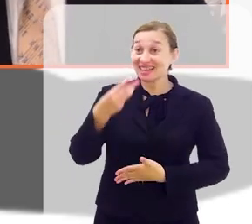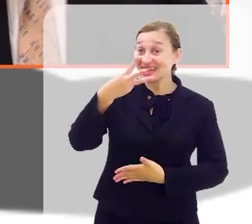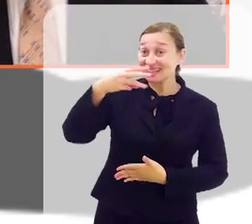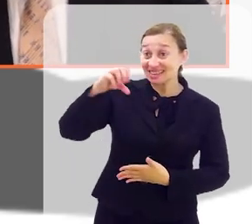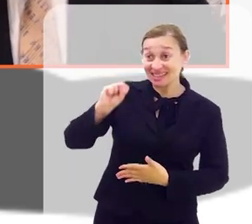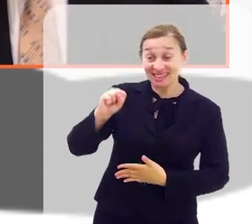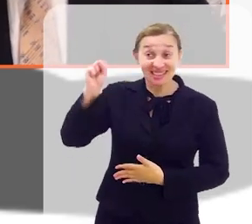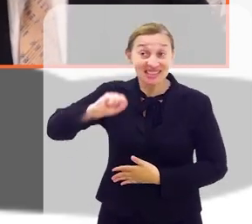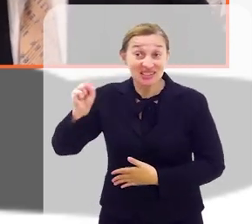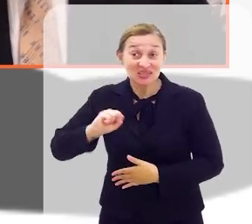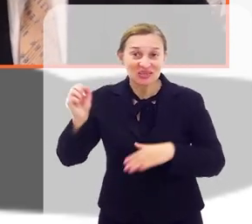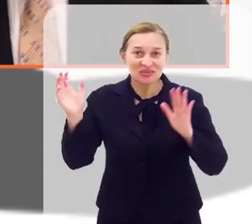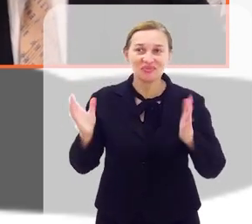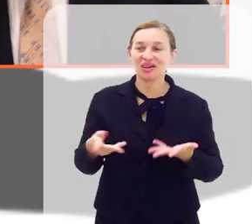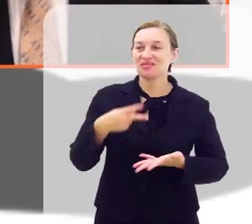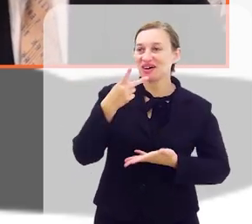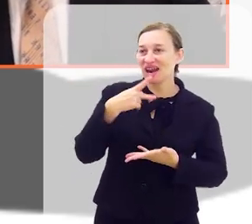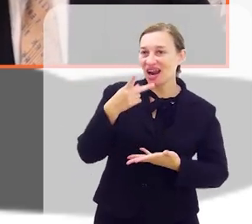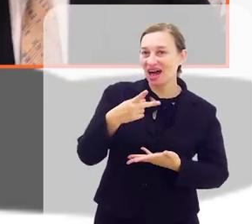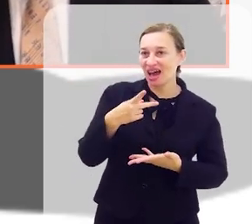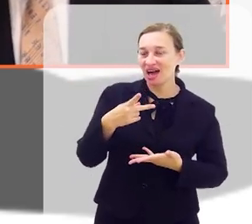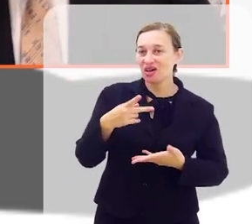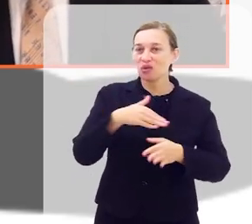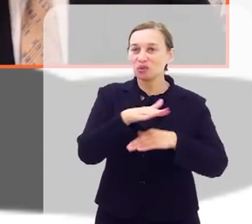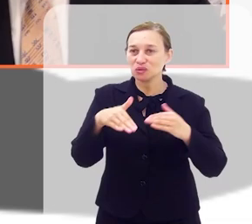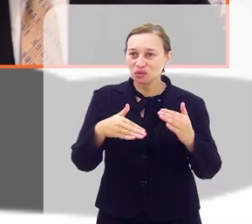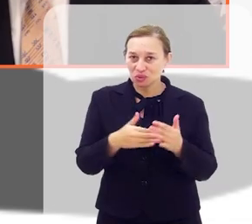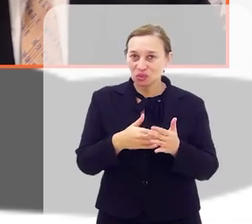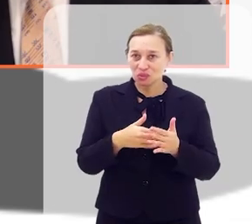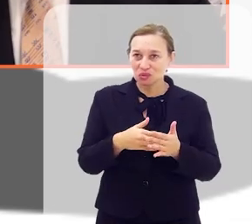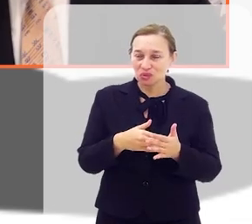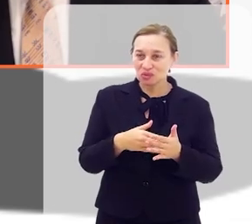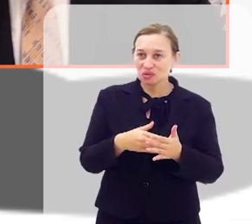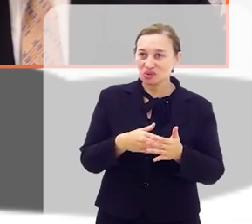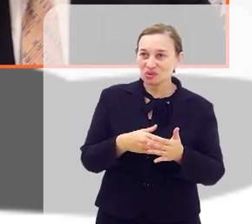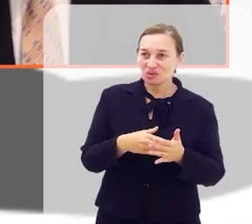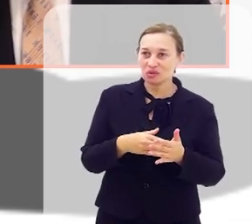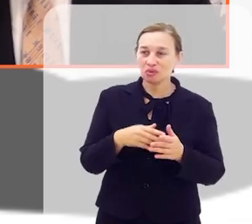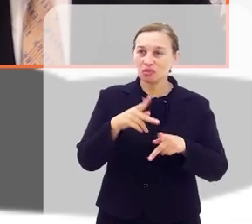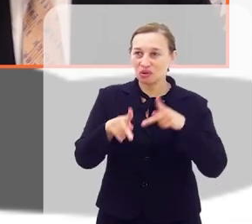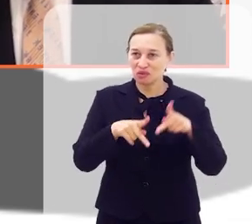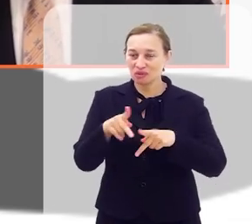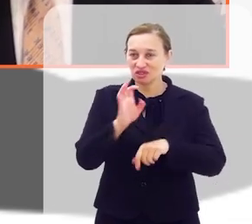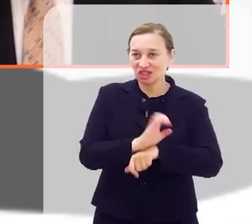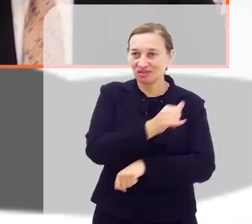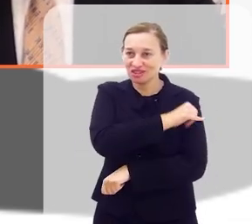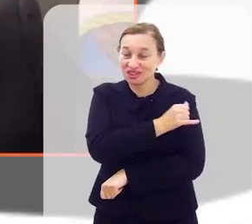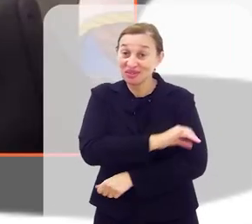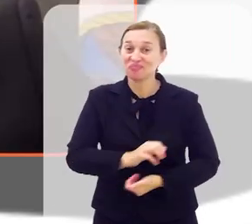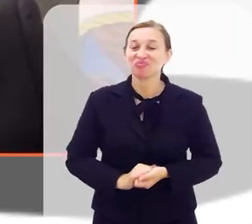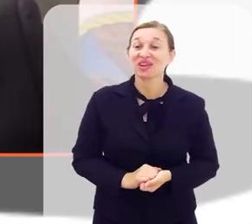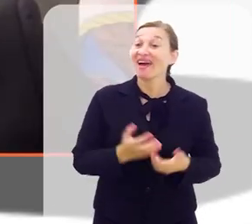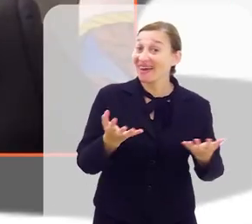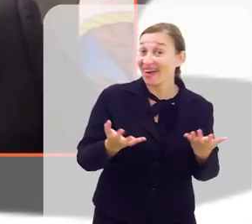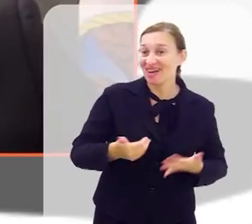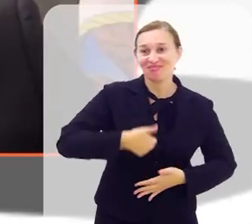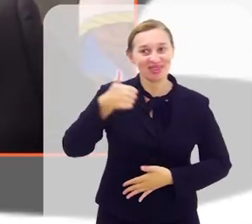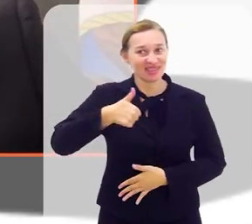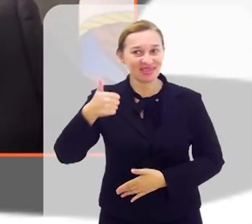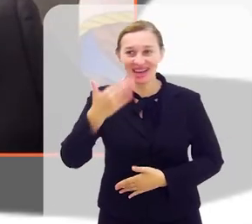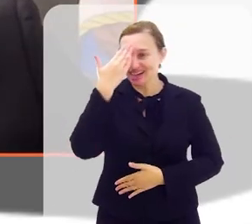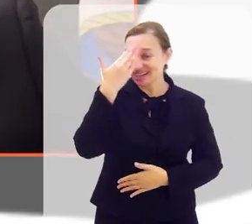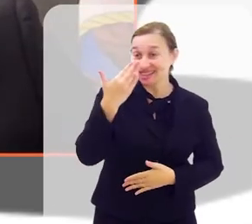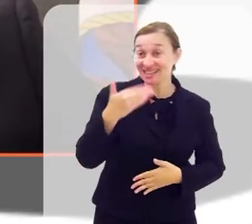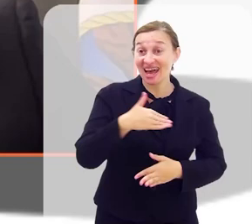30 segundos para se despedir dos seus eleitores e eleitoras pelo Estado do Rio de Janeiro. Bom, quero primeiramente